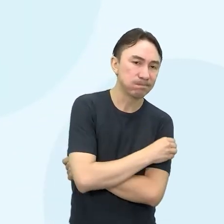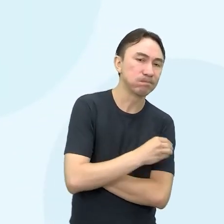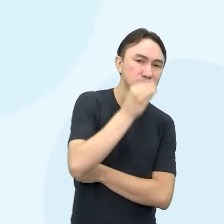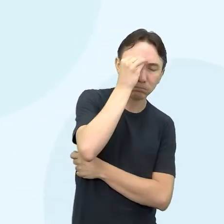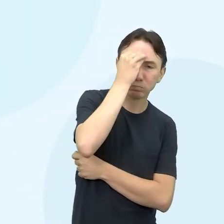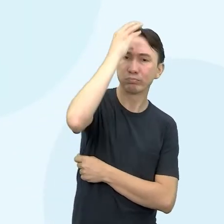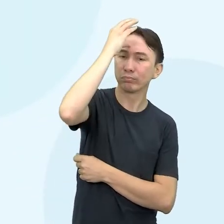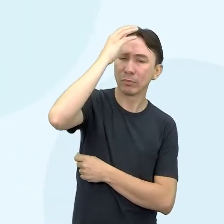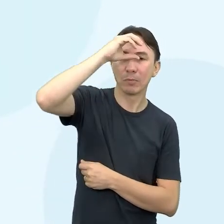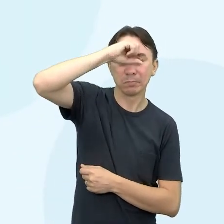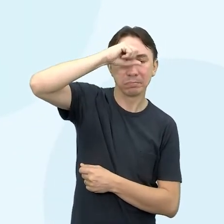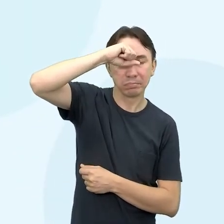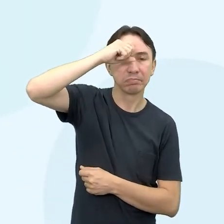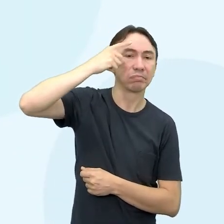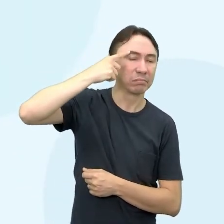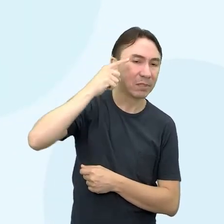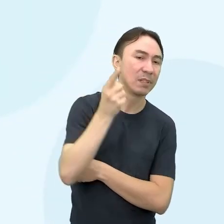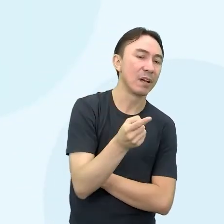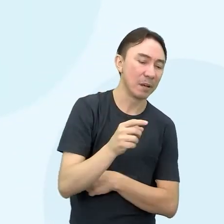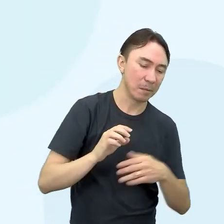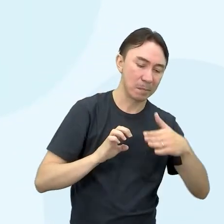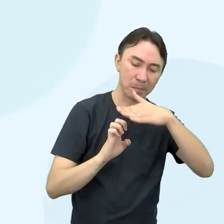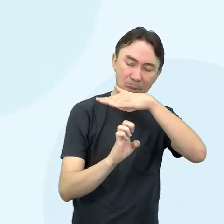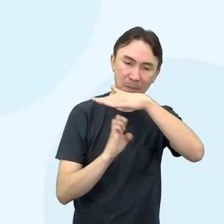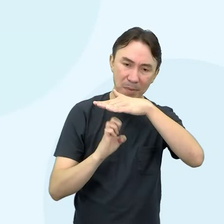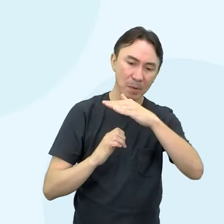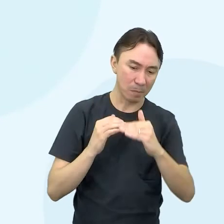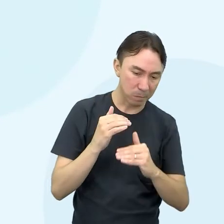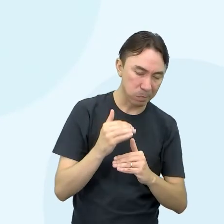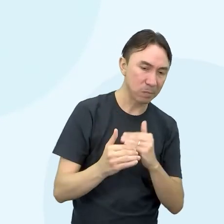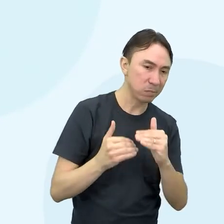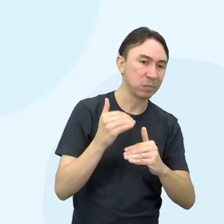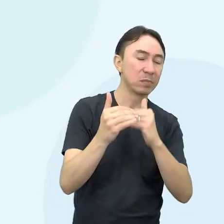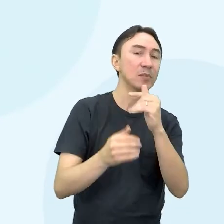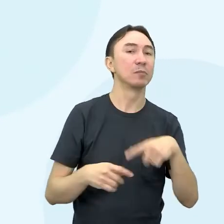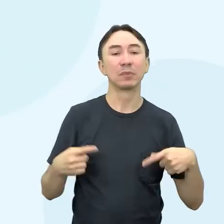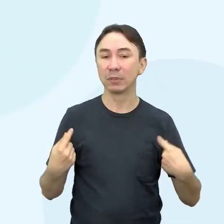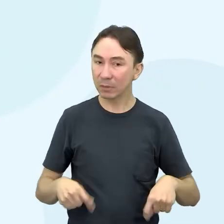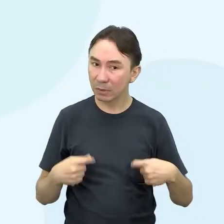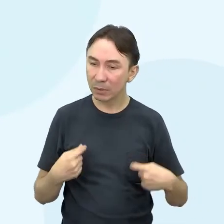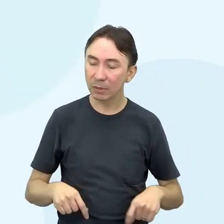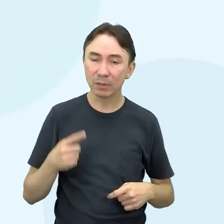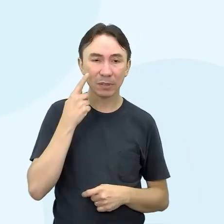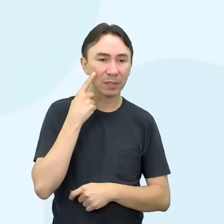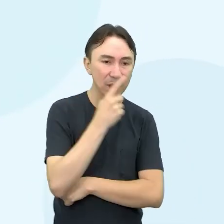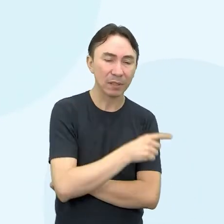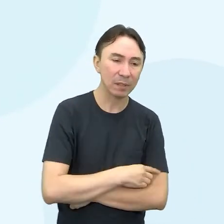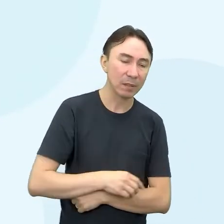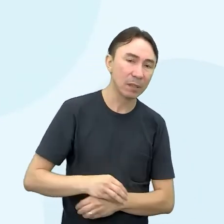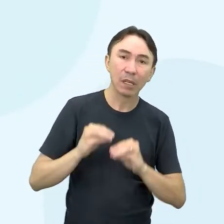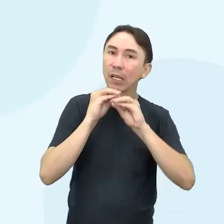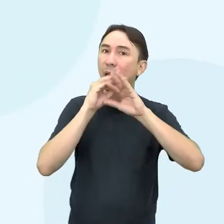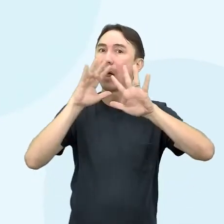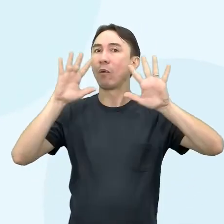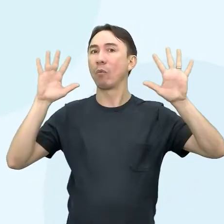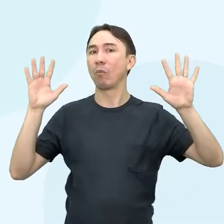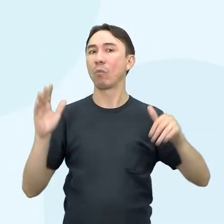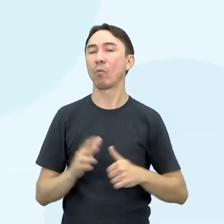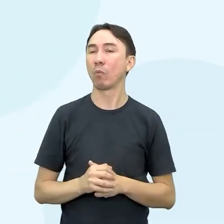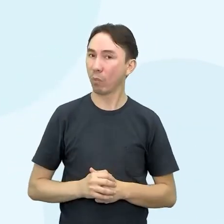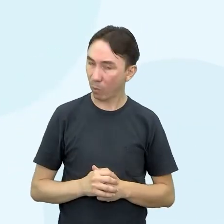determinar estágios de evolução da empresa. Então, ser realista, sim, né? É importante para não fracassar. O que mais que a gente tem?